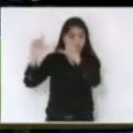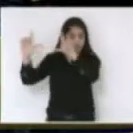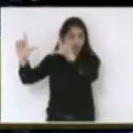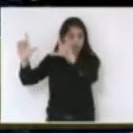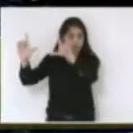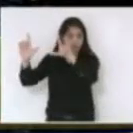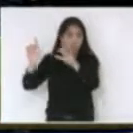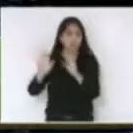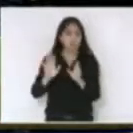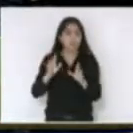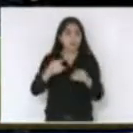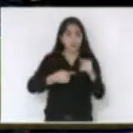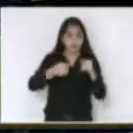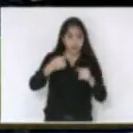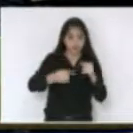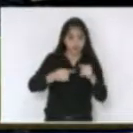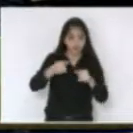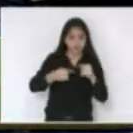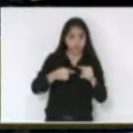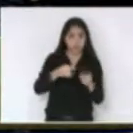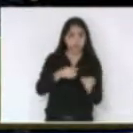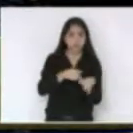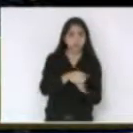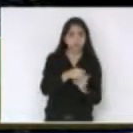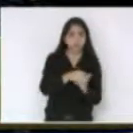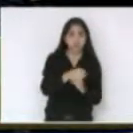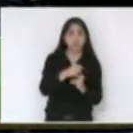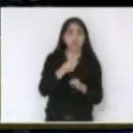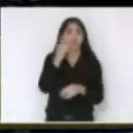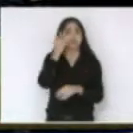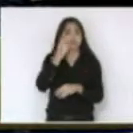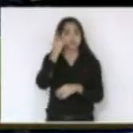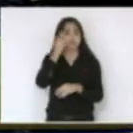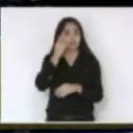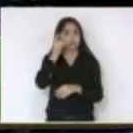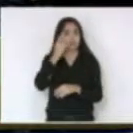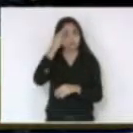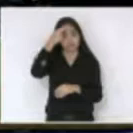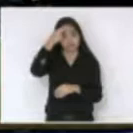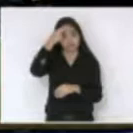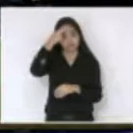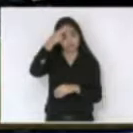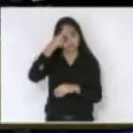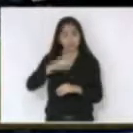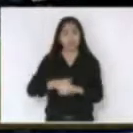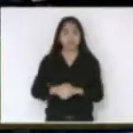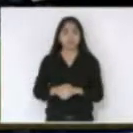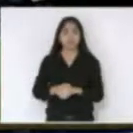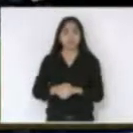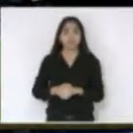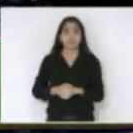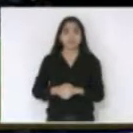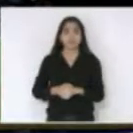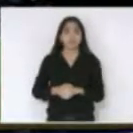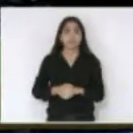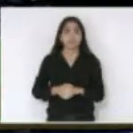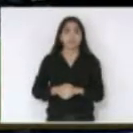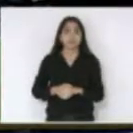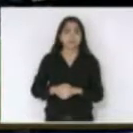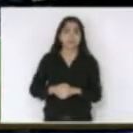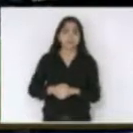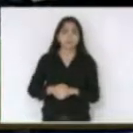para discutir em caso de encaminhamento o deputado Natalino Lázaro e com a palavra pelo tempo que